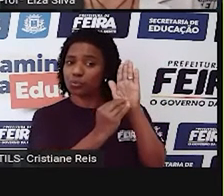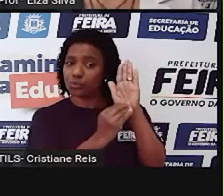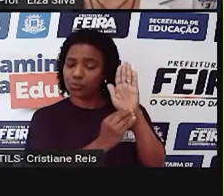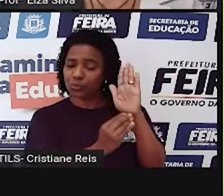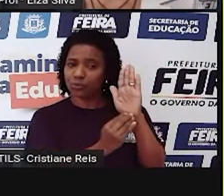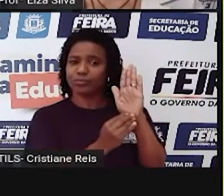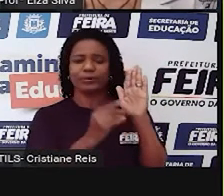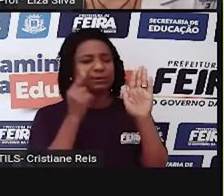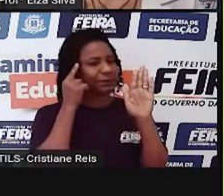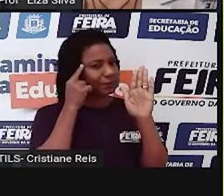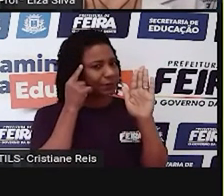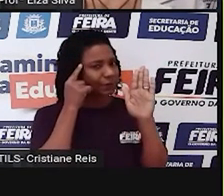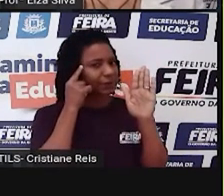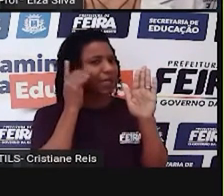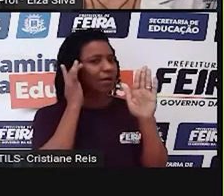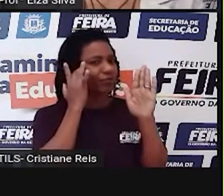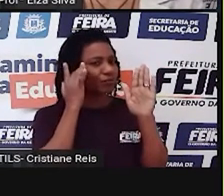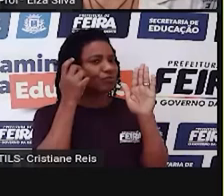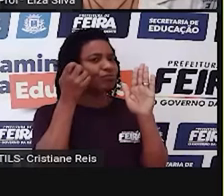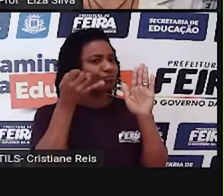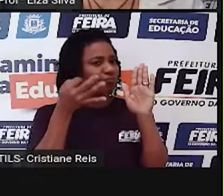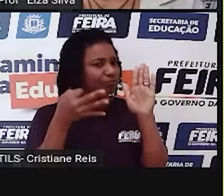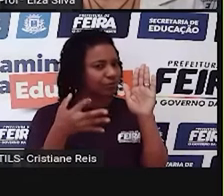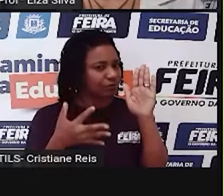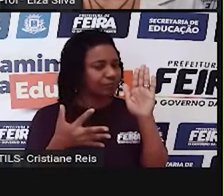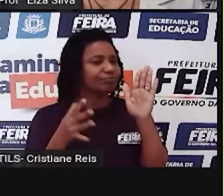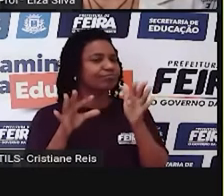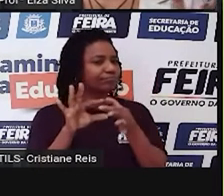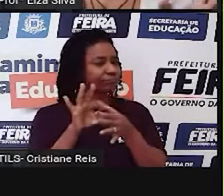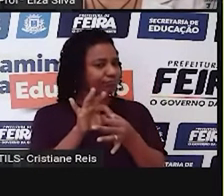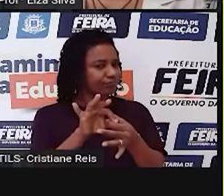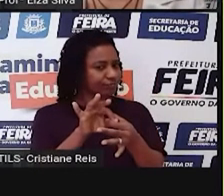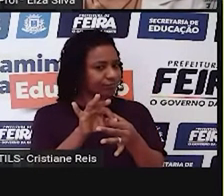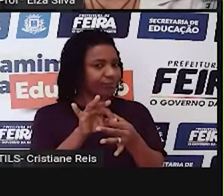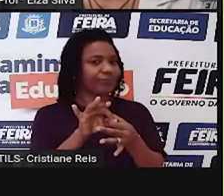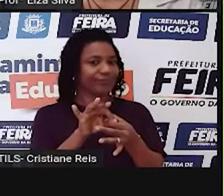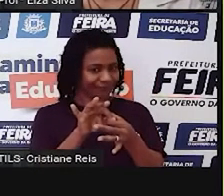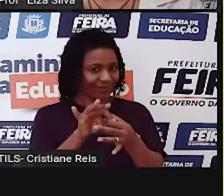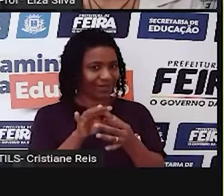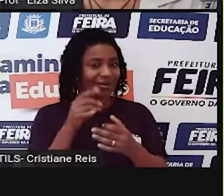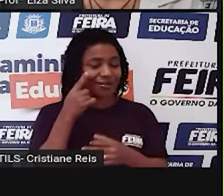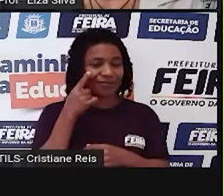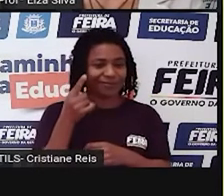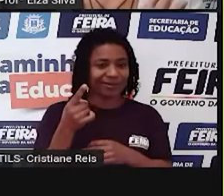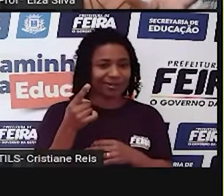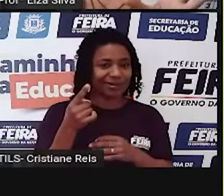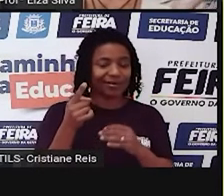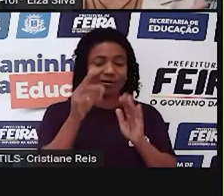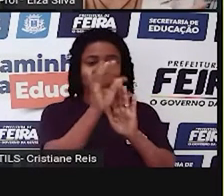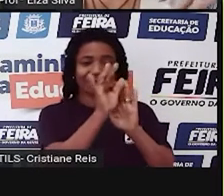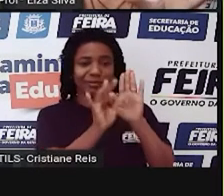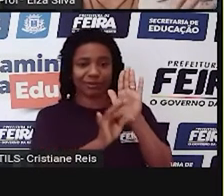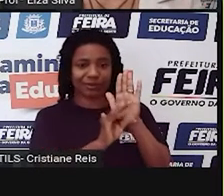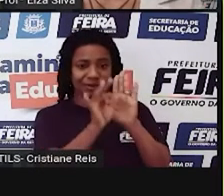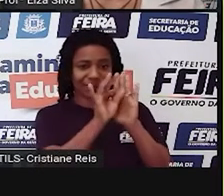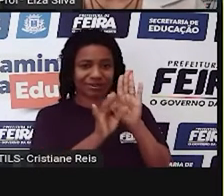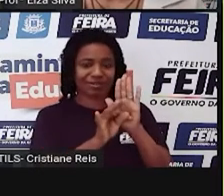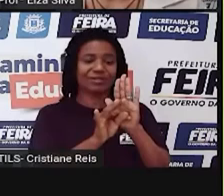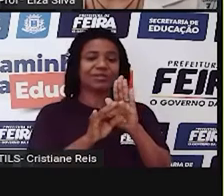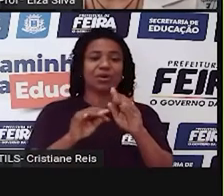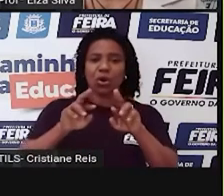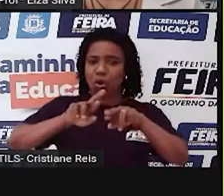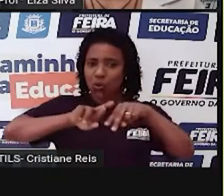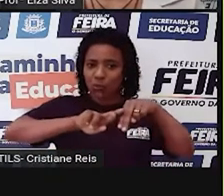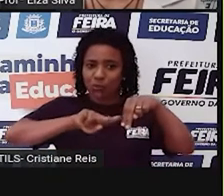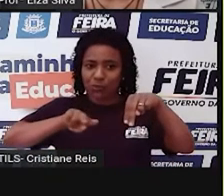inicialmente para vocês Celebrate Diverstory comemora a diversidade Primeiro, antes de ler o